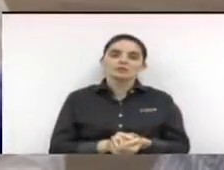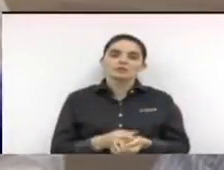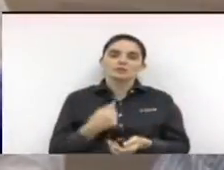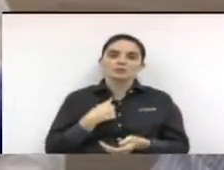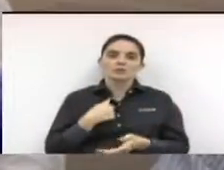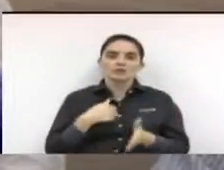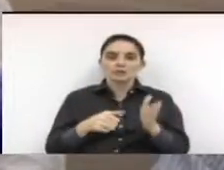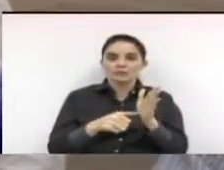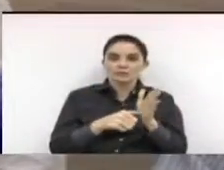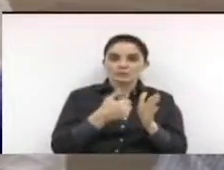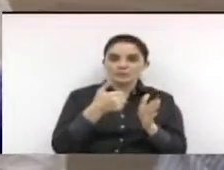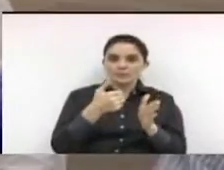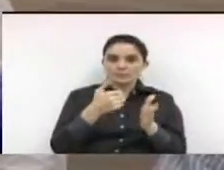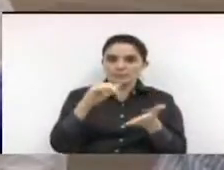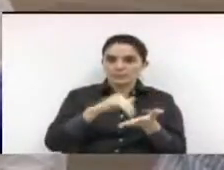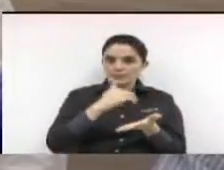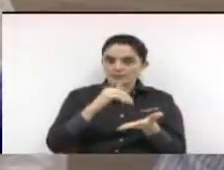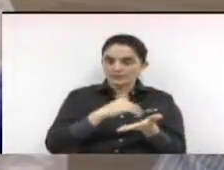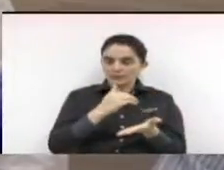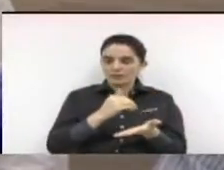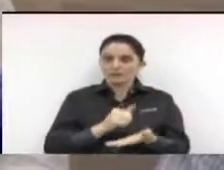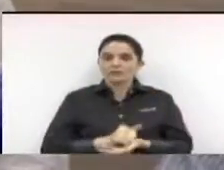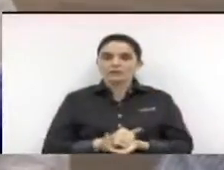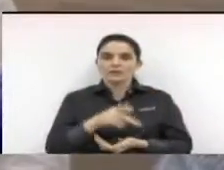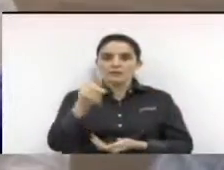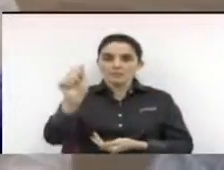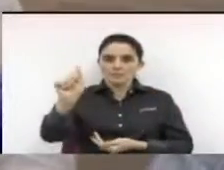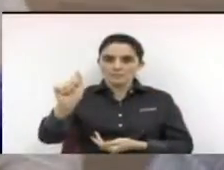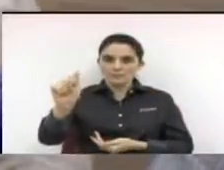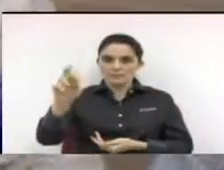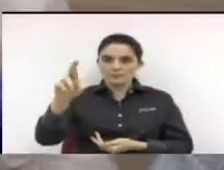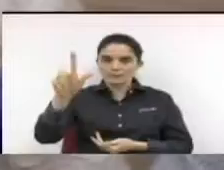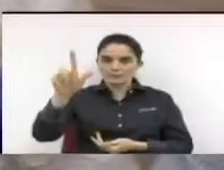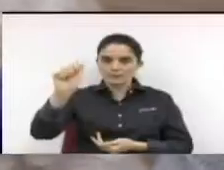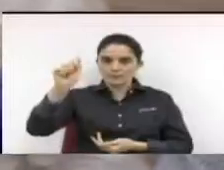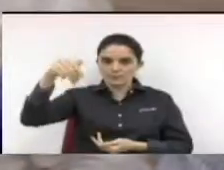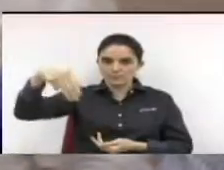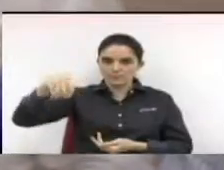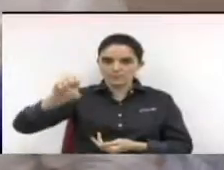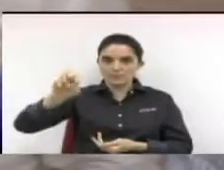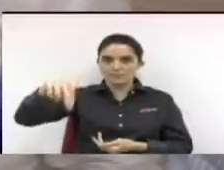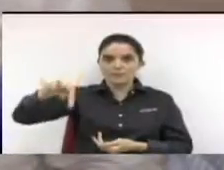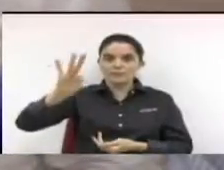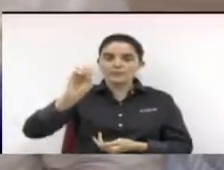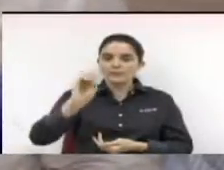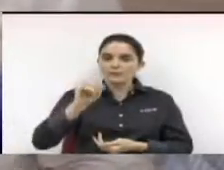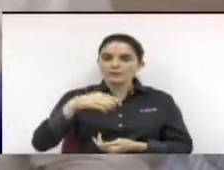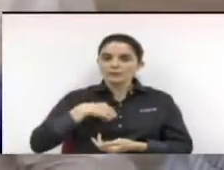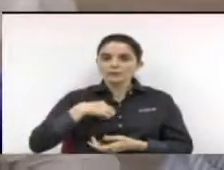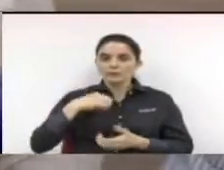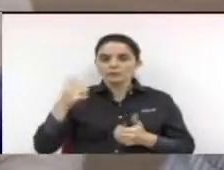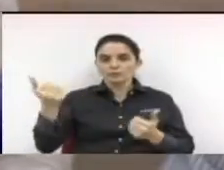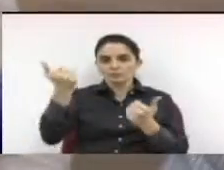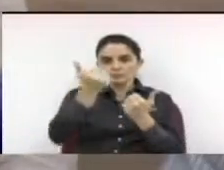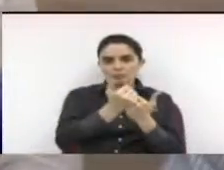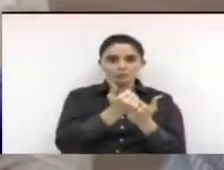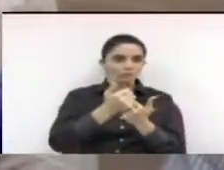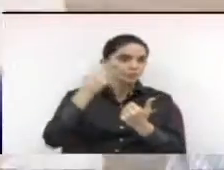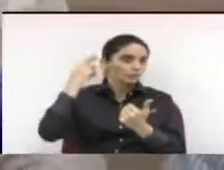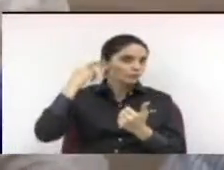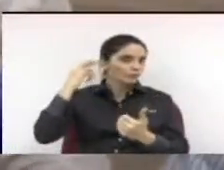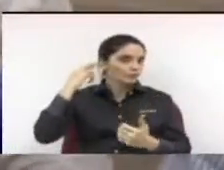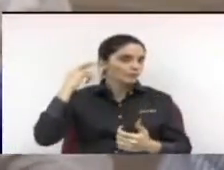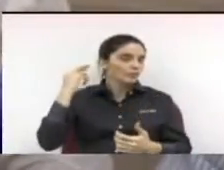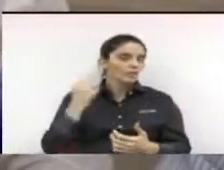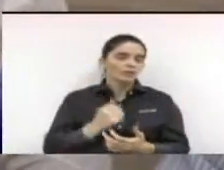secretário e venho substituindo o vereador Ronei que fazia parte da mesa do